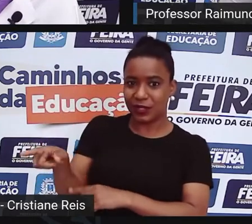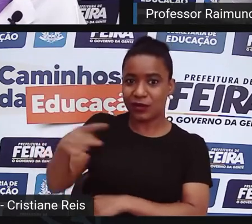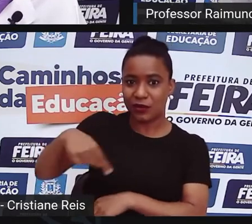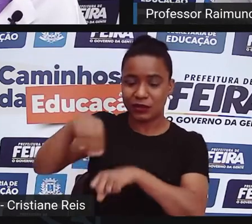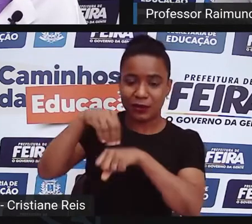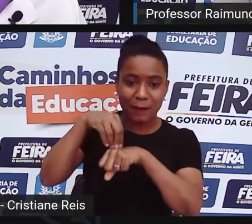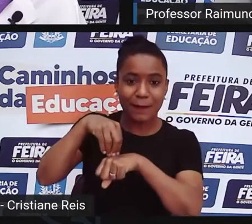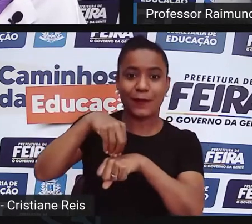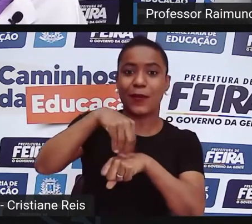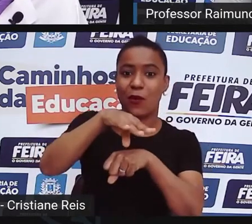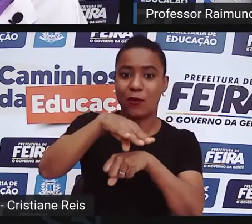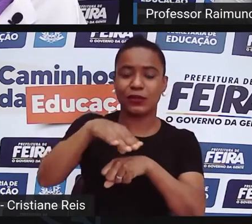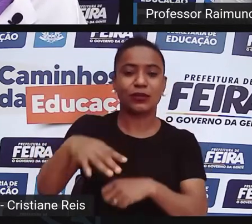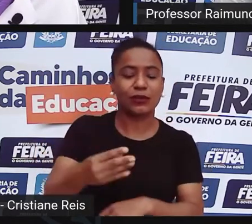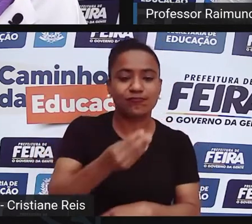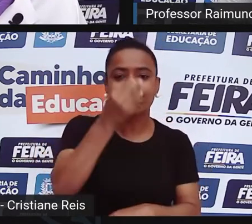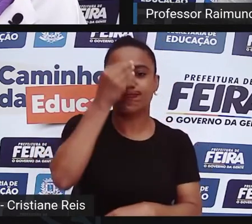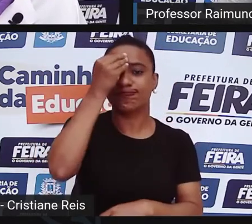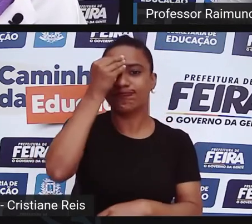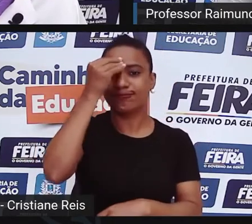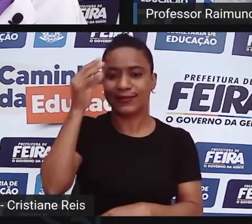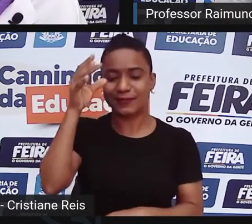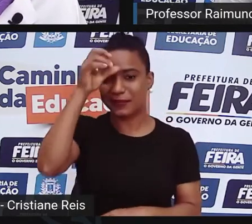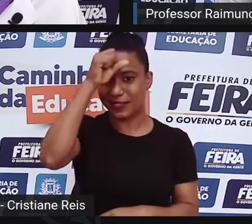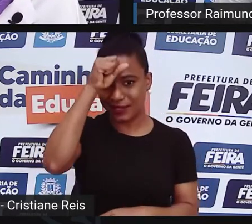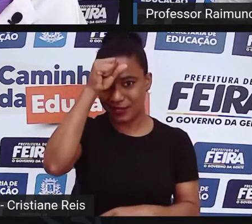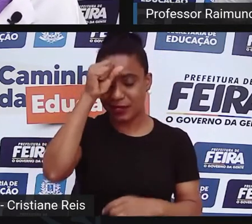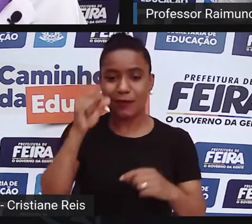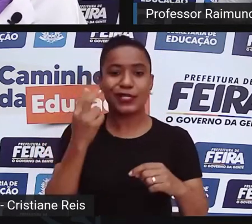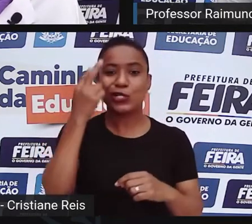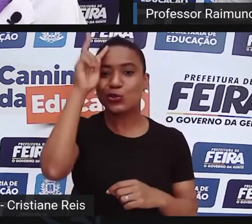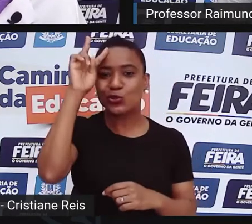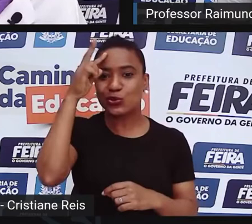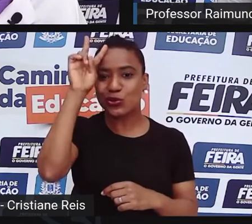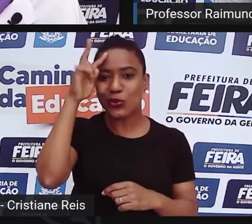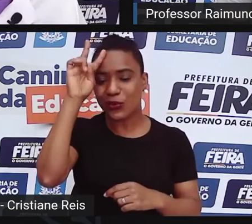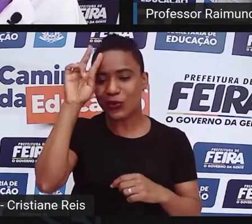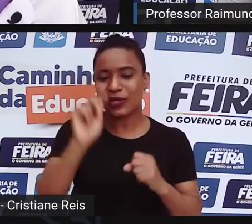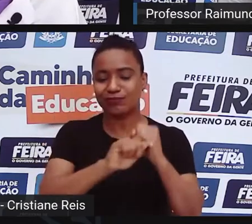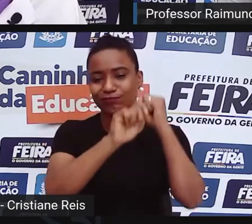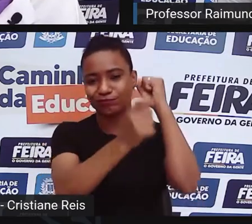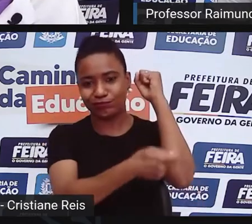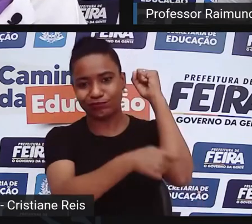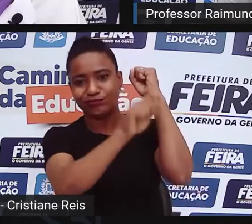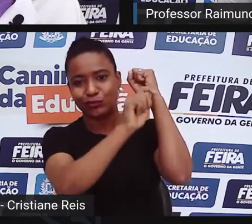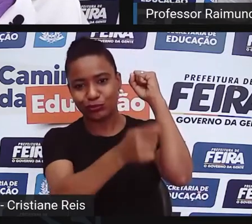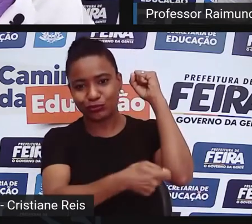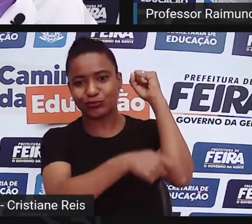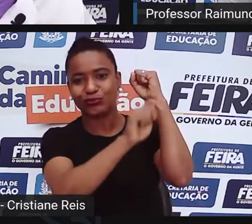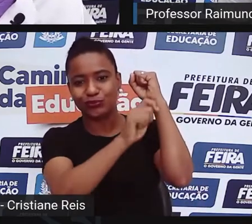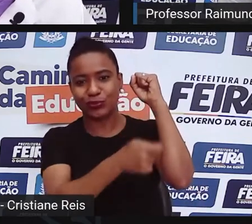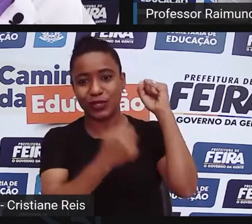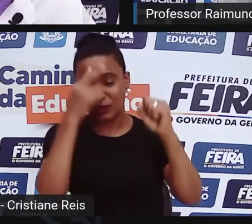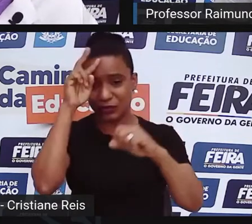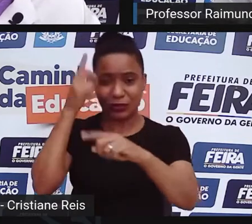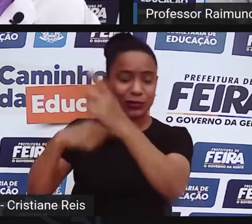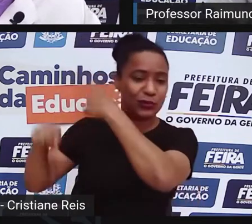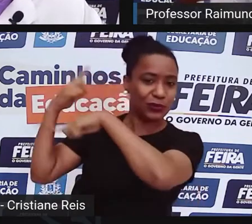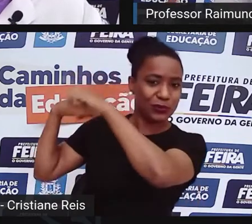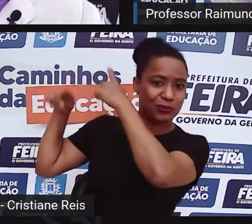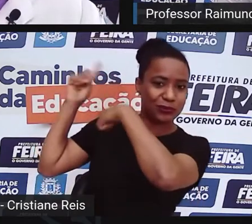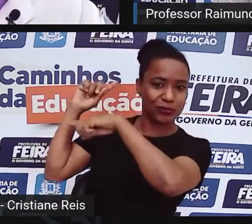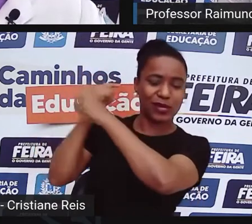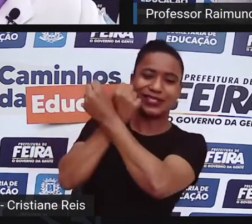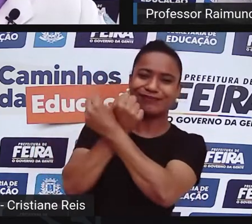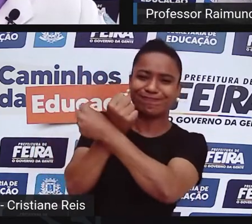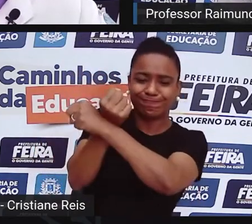está na roda, é sempre uma história cantada, né? De vida, ver do antepassado que sofreu, passou